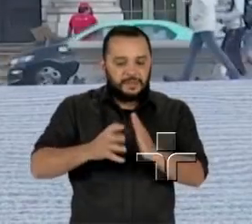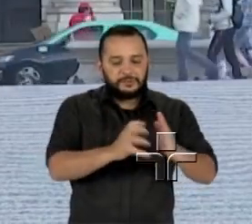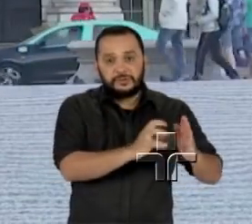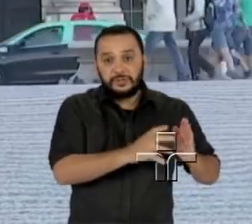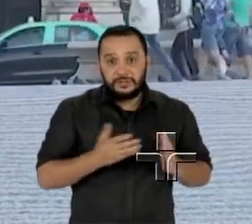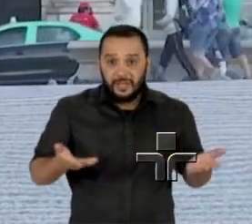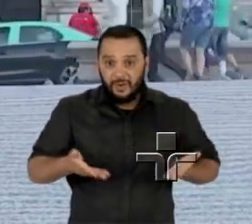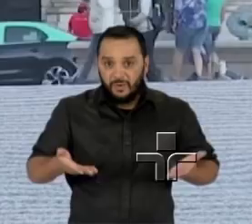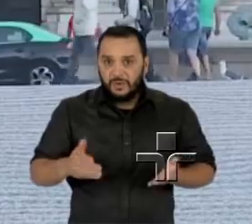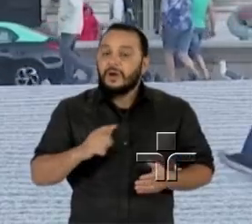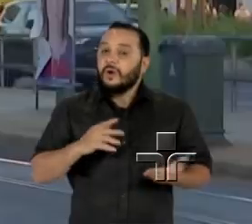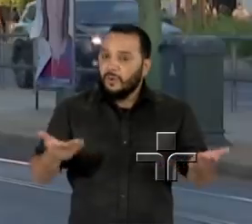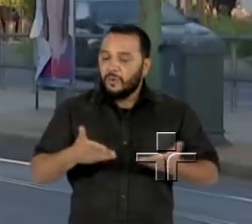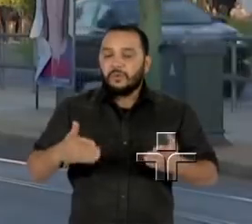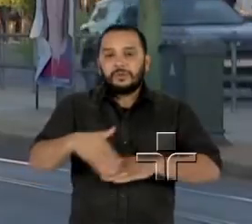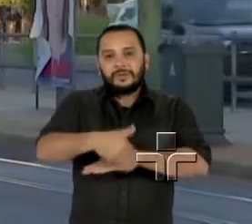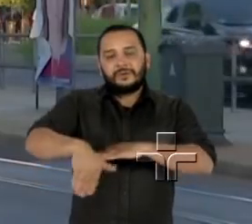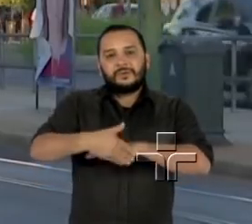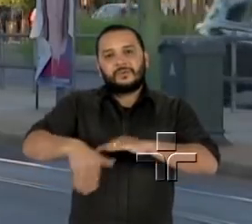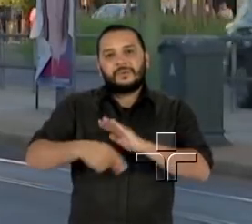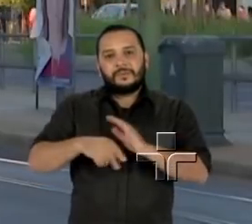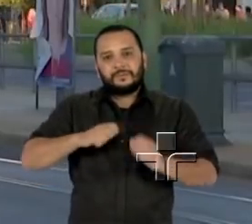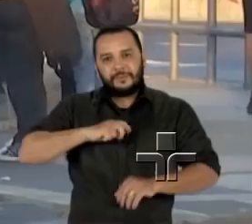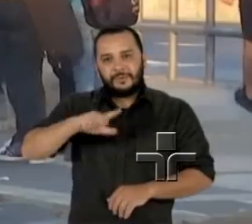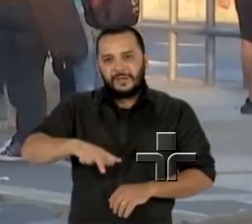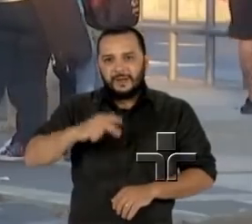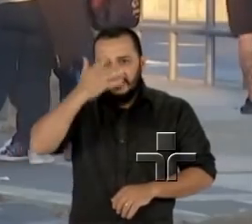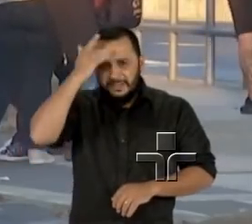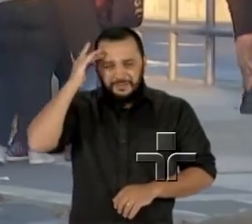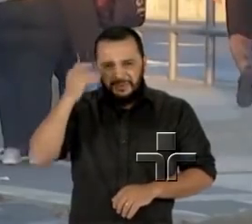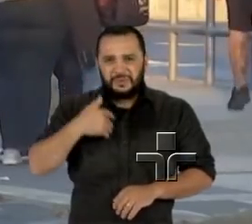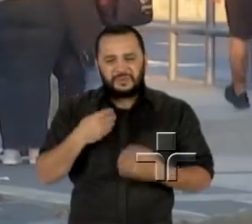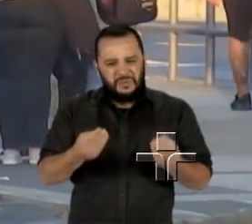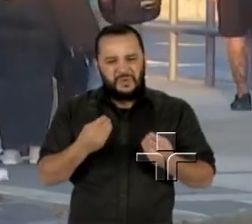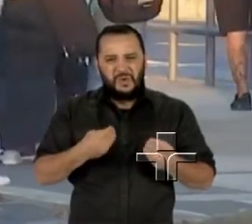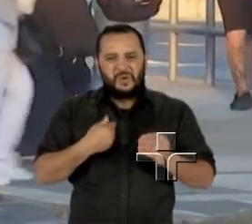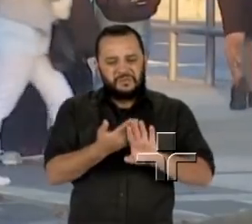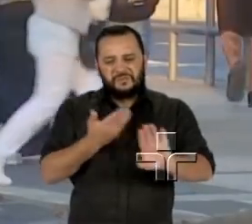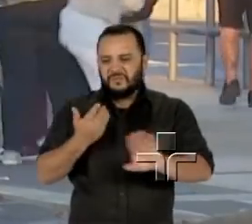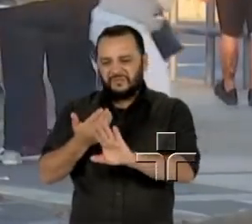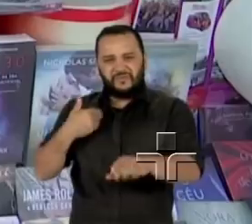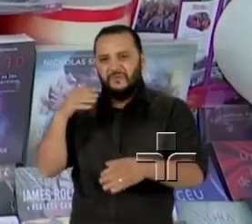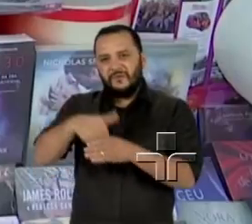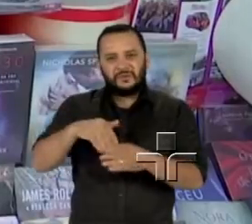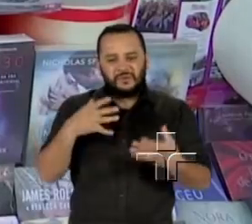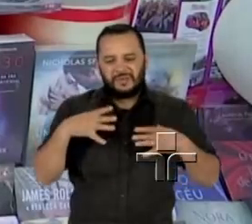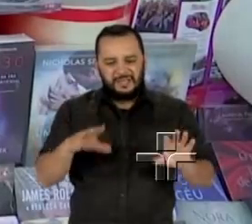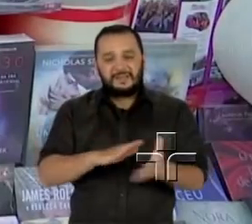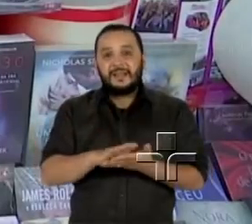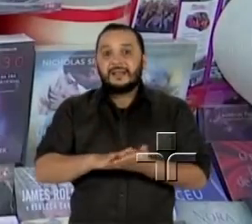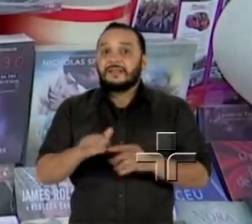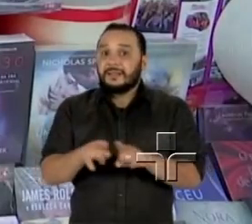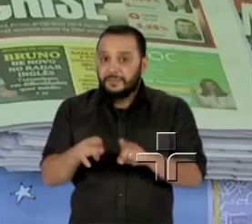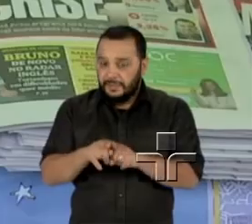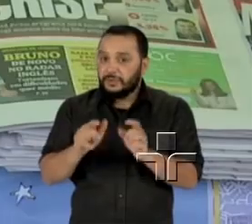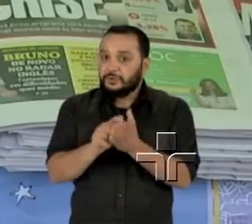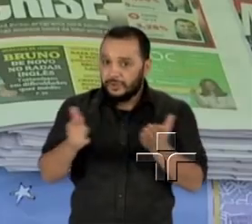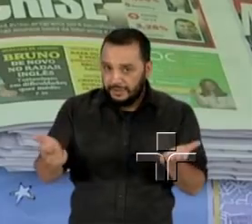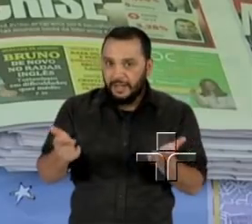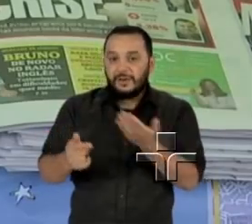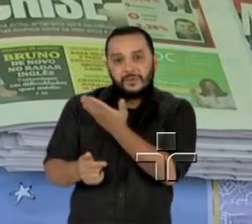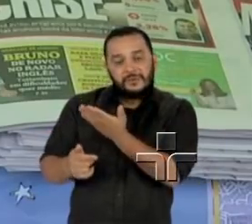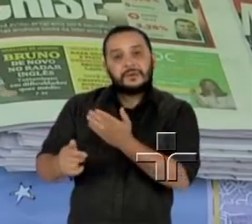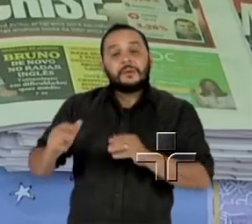Hoje, nas ruas de Lisboa, os portugueses criticaram a grande abstenção nas urnas, enquanto nas bancas, os jornais